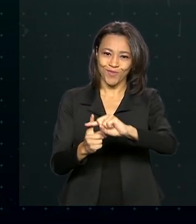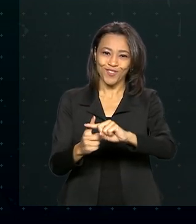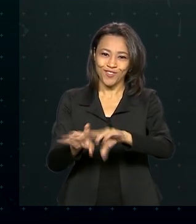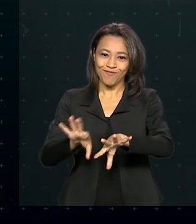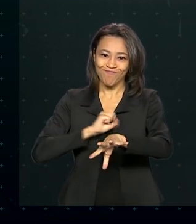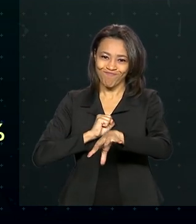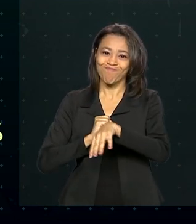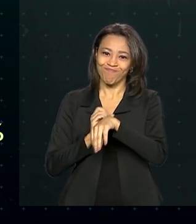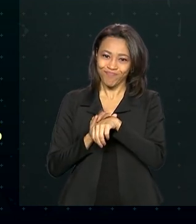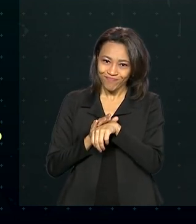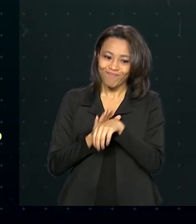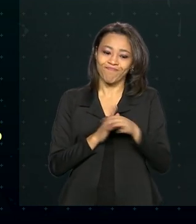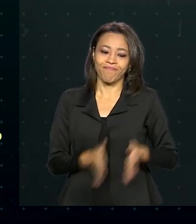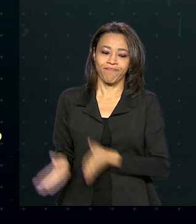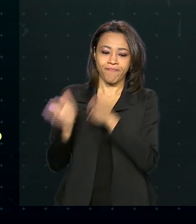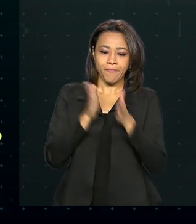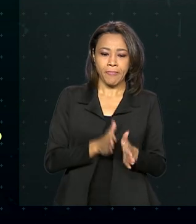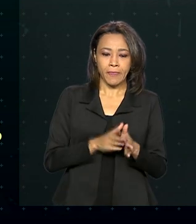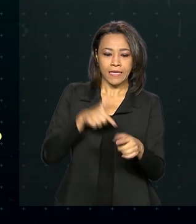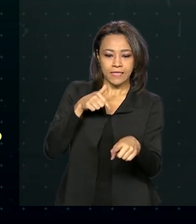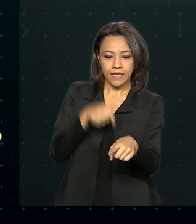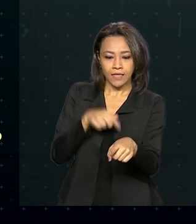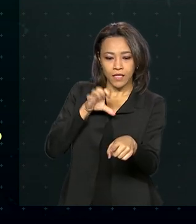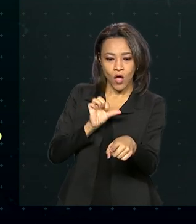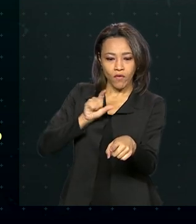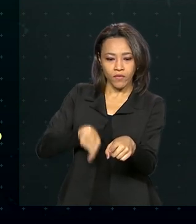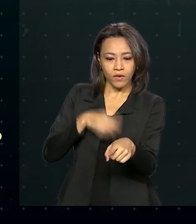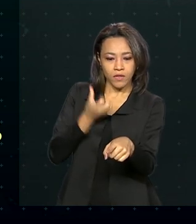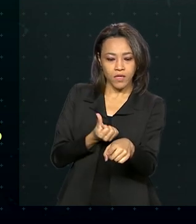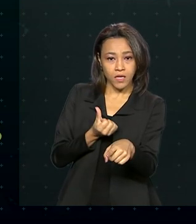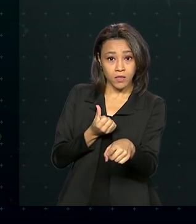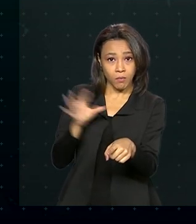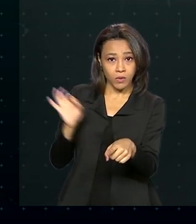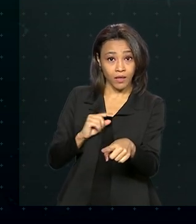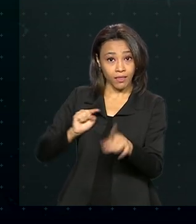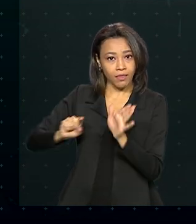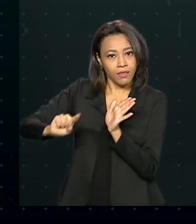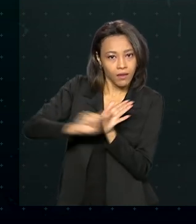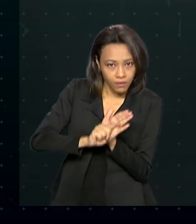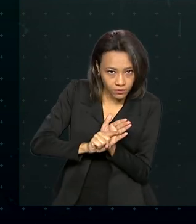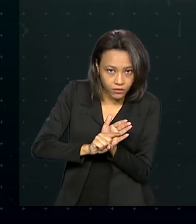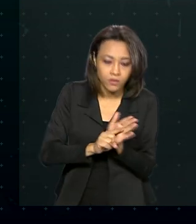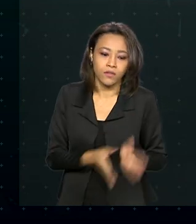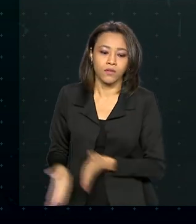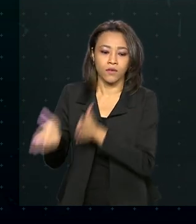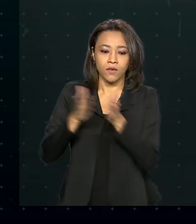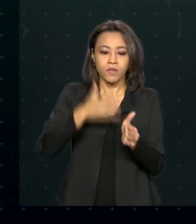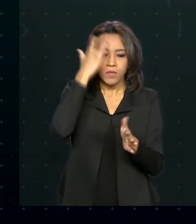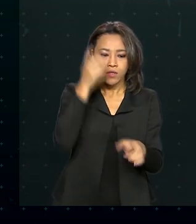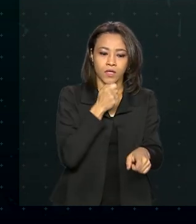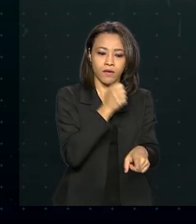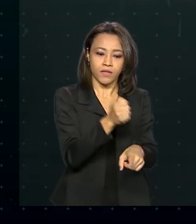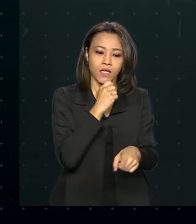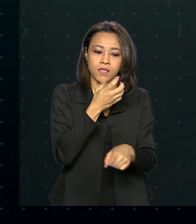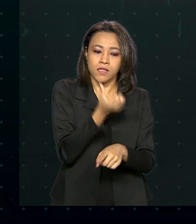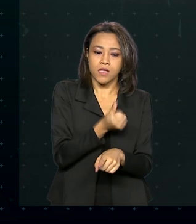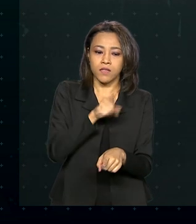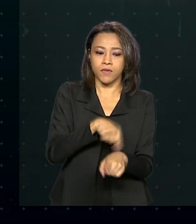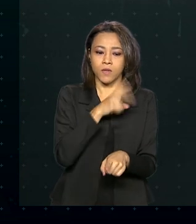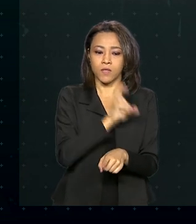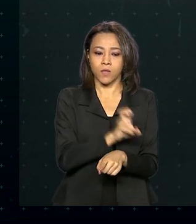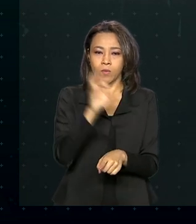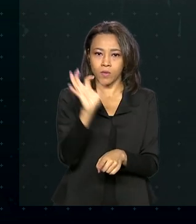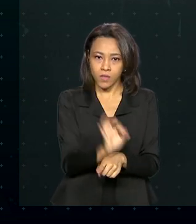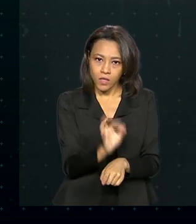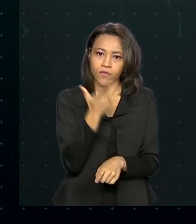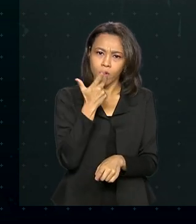e 79,6% negativo. Dos entrevistados, 6,5% disseram ter